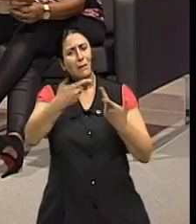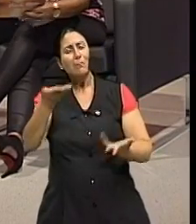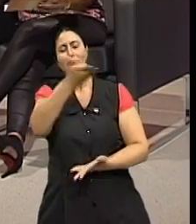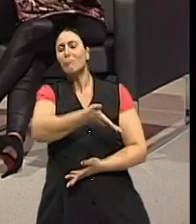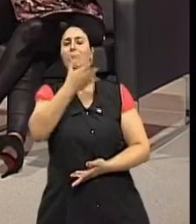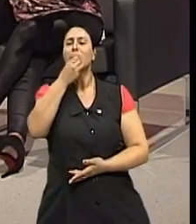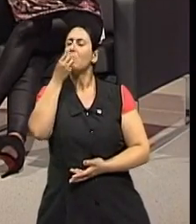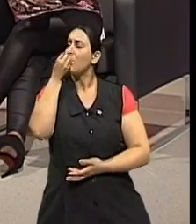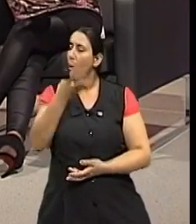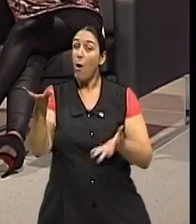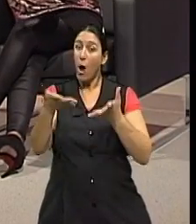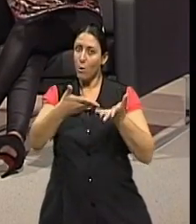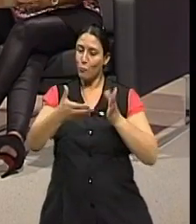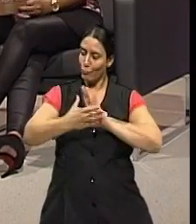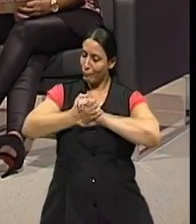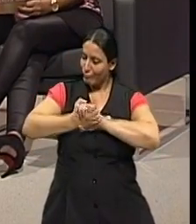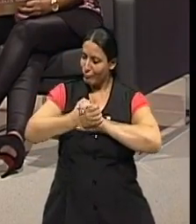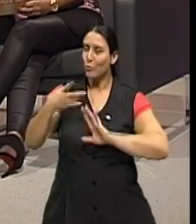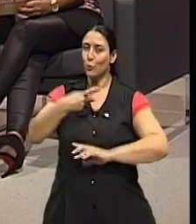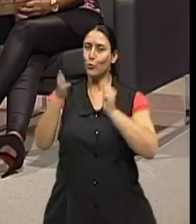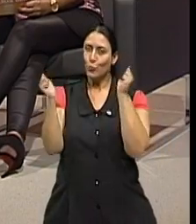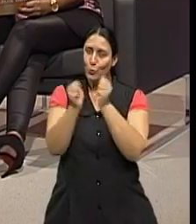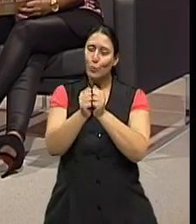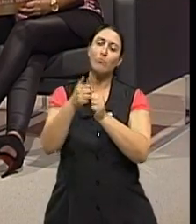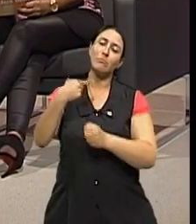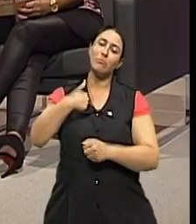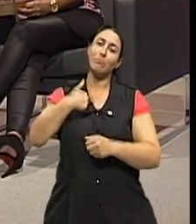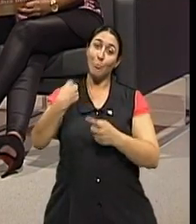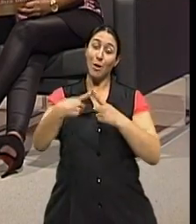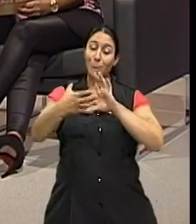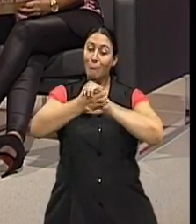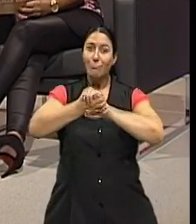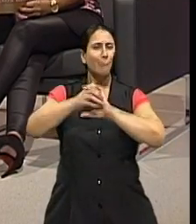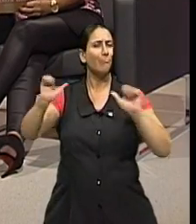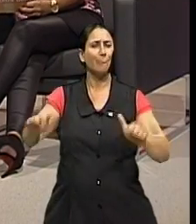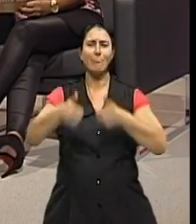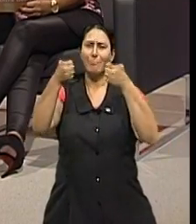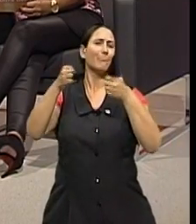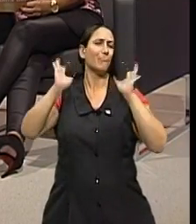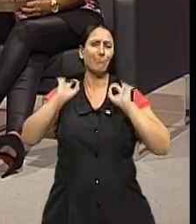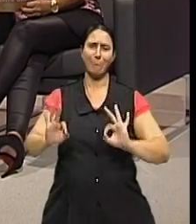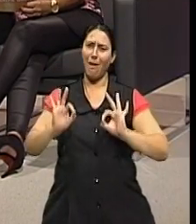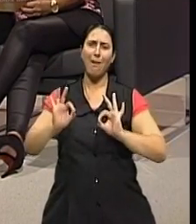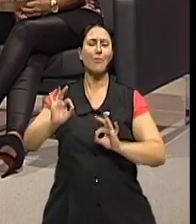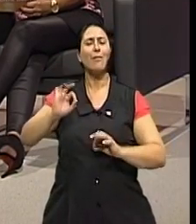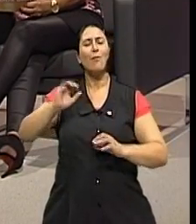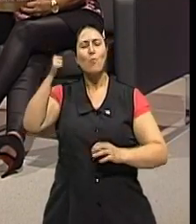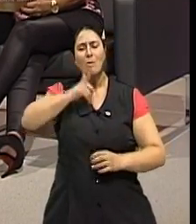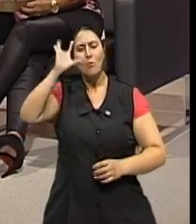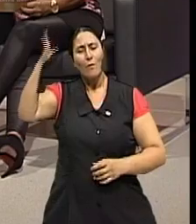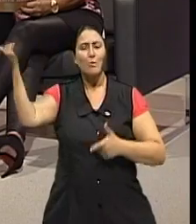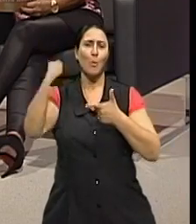conosco. E nós vamos terminar aqui de mãos dadas, doutor. É assim que eu termino o programa, porque de mãos dadas, é com certeza a gente gerencia os conflitos